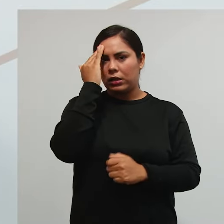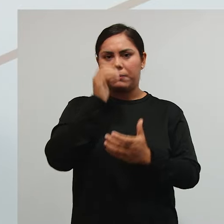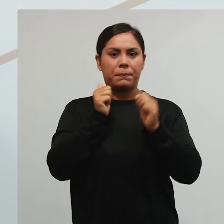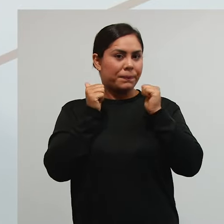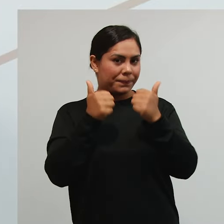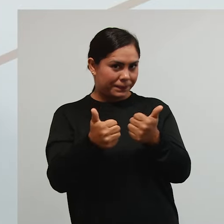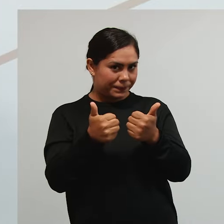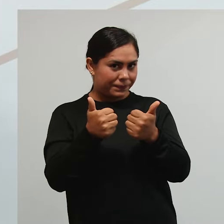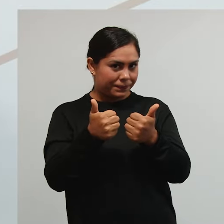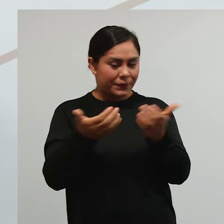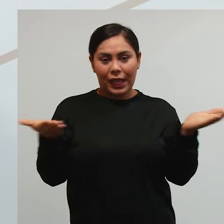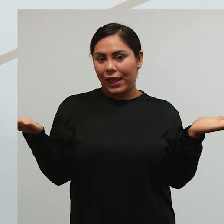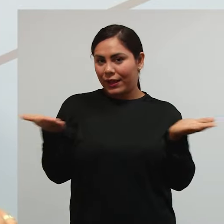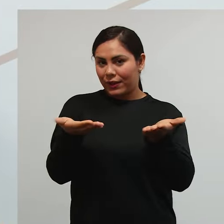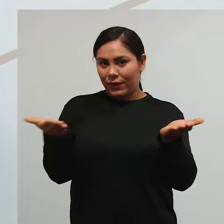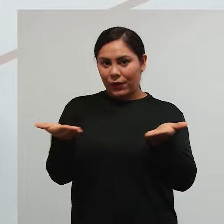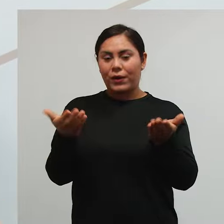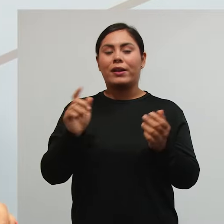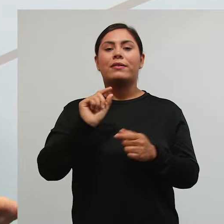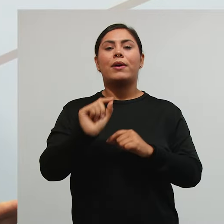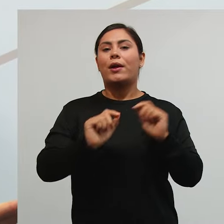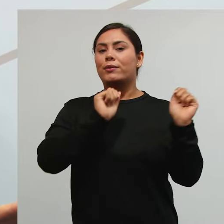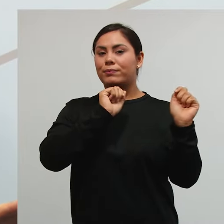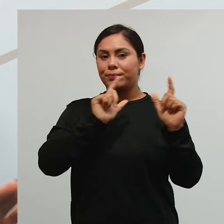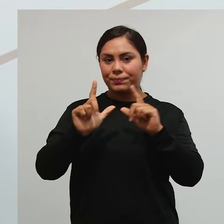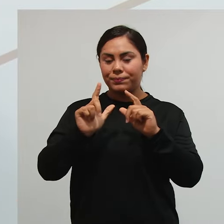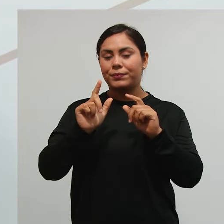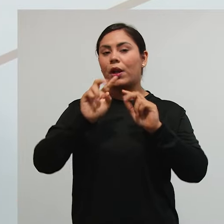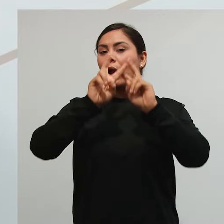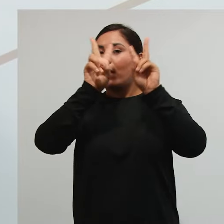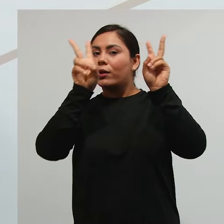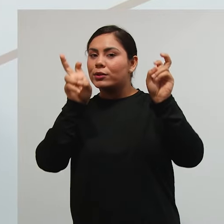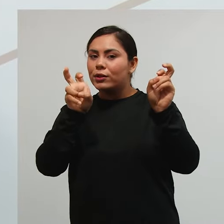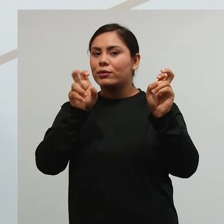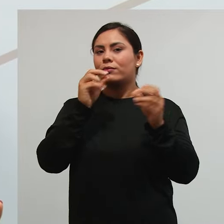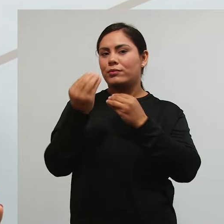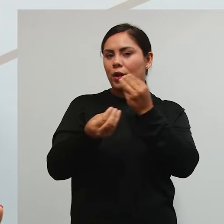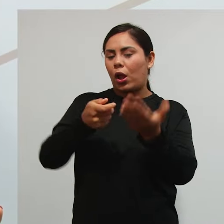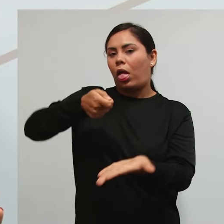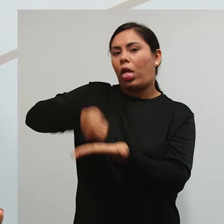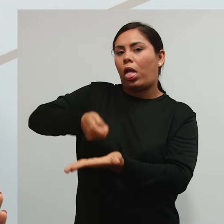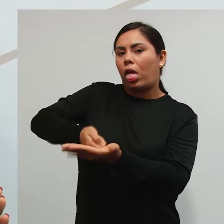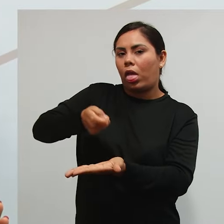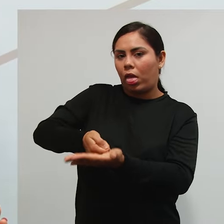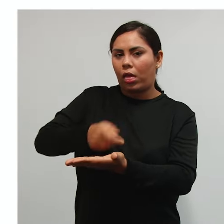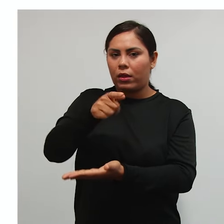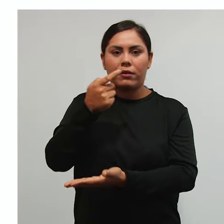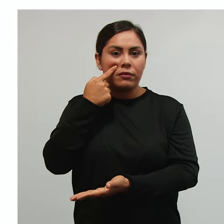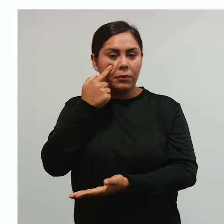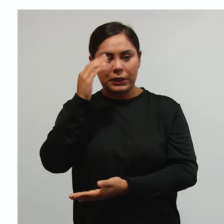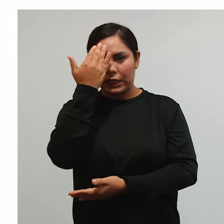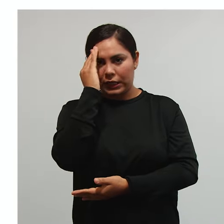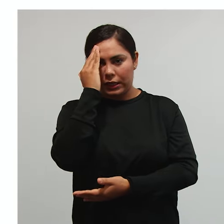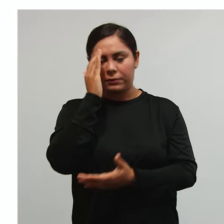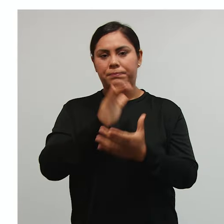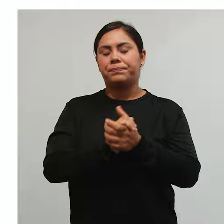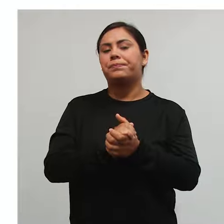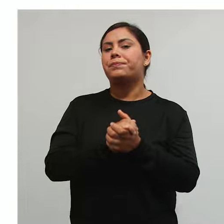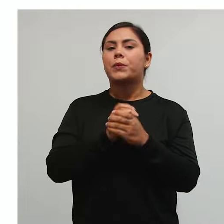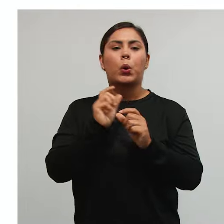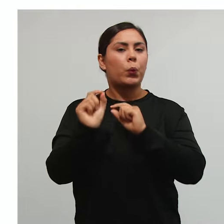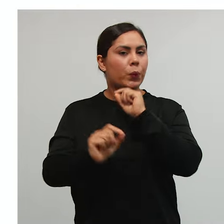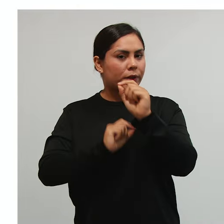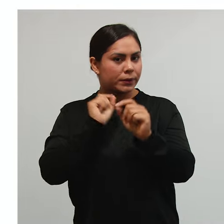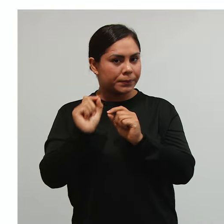E agora a gente vai passar para o assunto obrigação tributária. Vamos entender o que é isso? Bom,